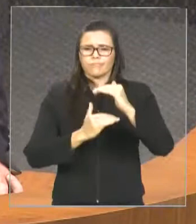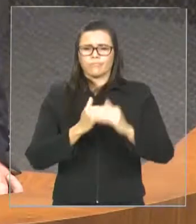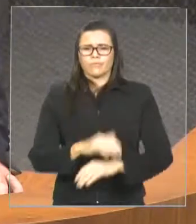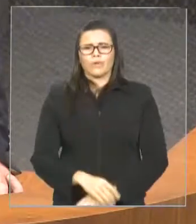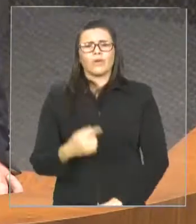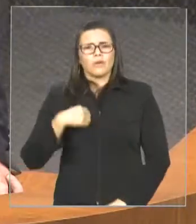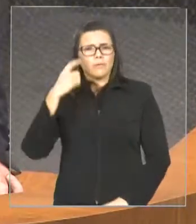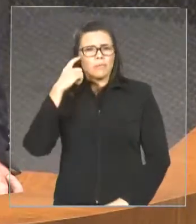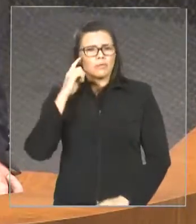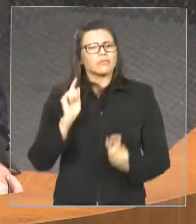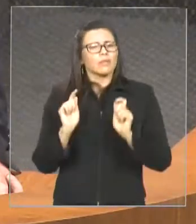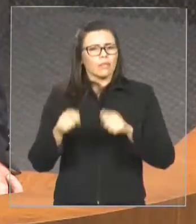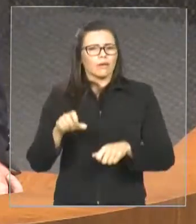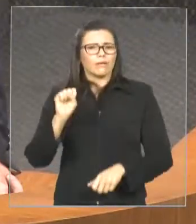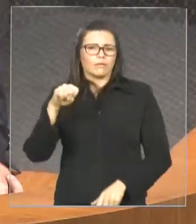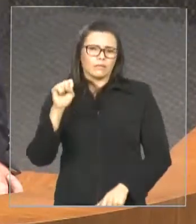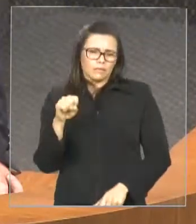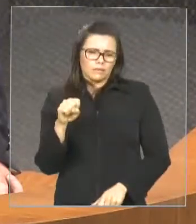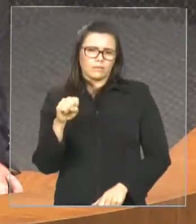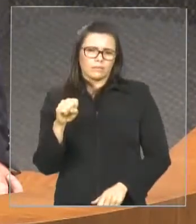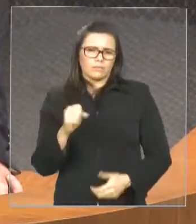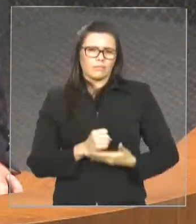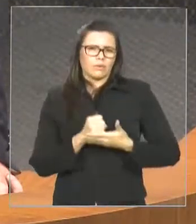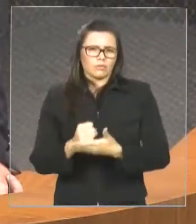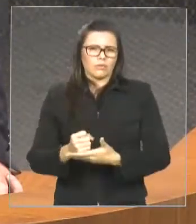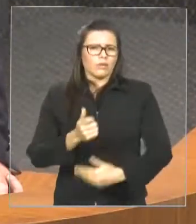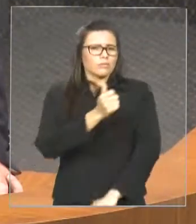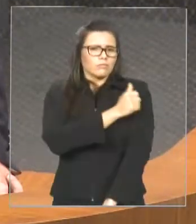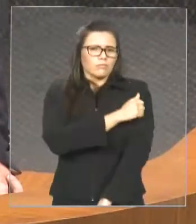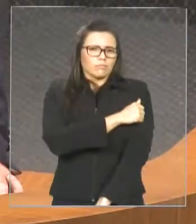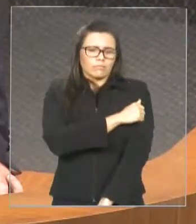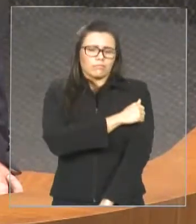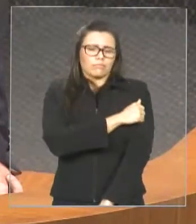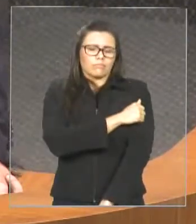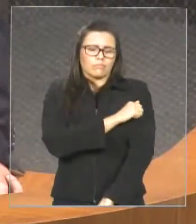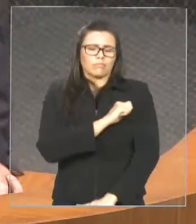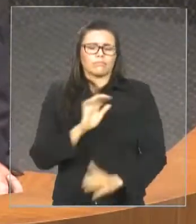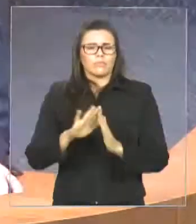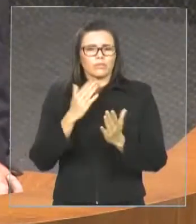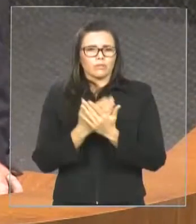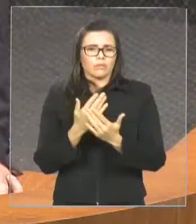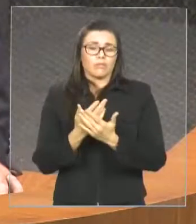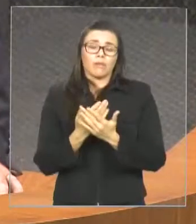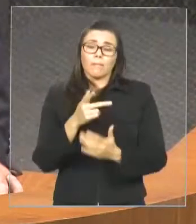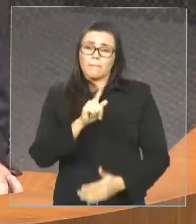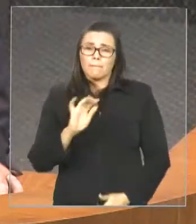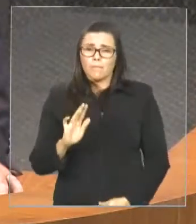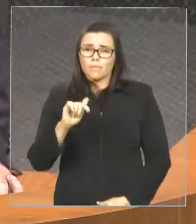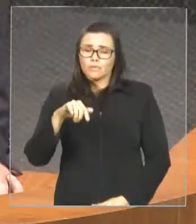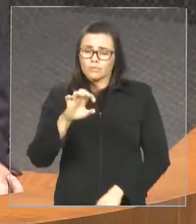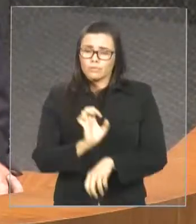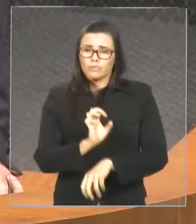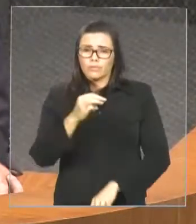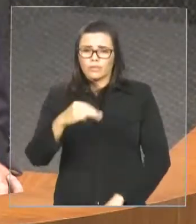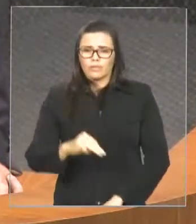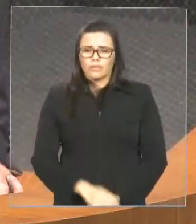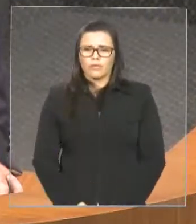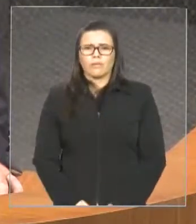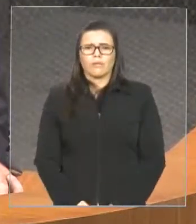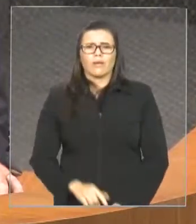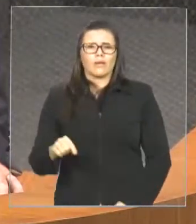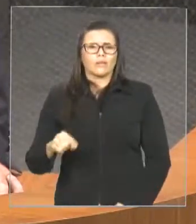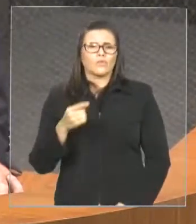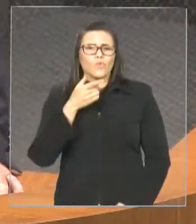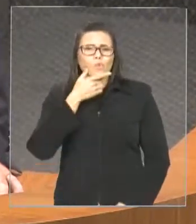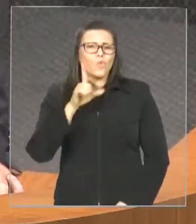das escolas públicas maranhenses, para que eles tenham uma possibilidade maior de ingressar na